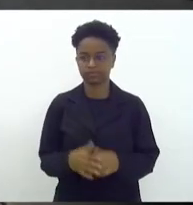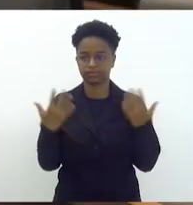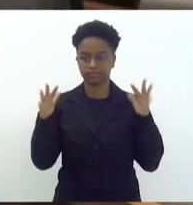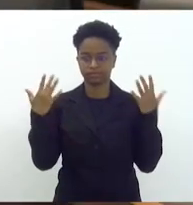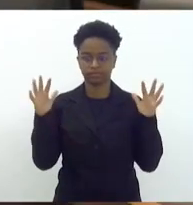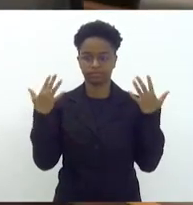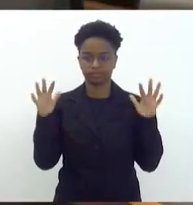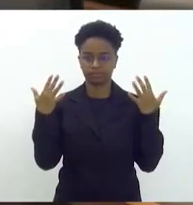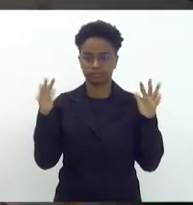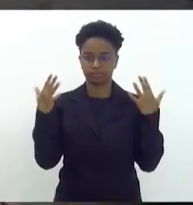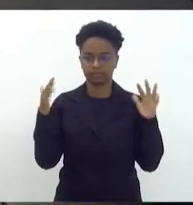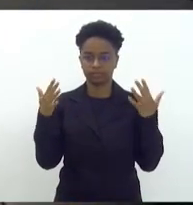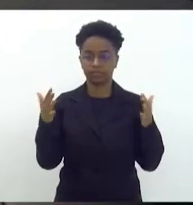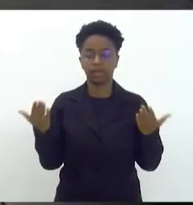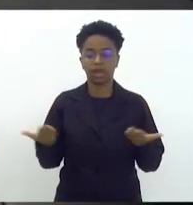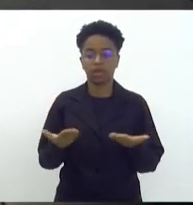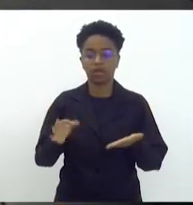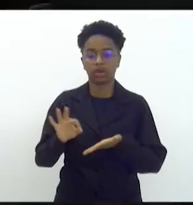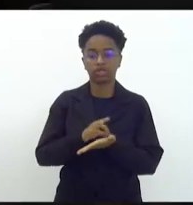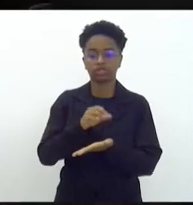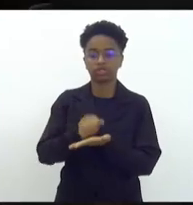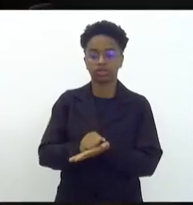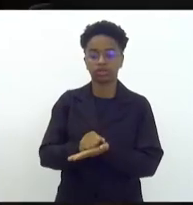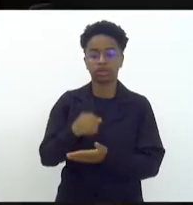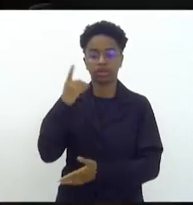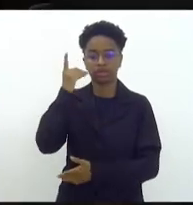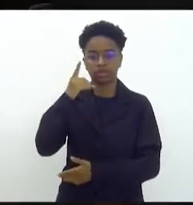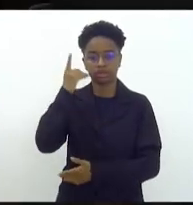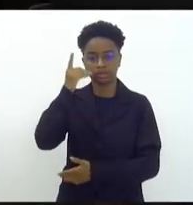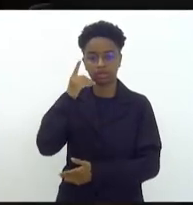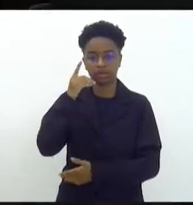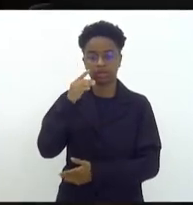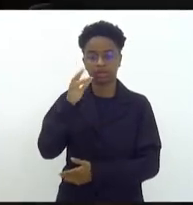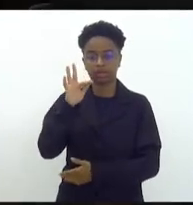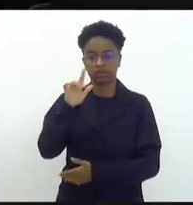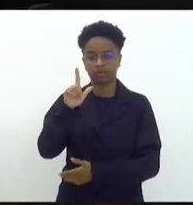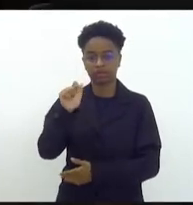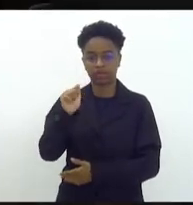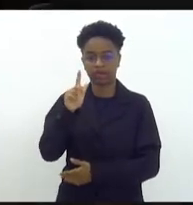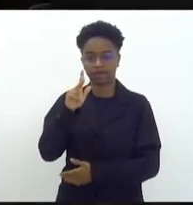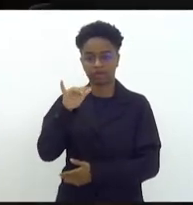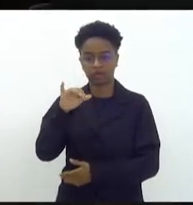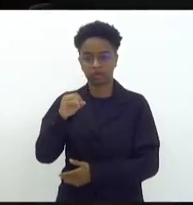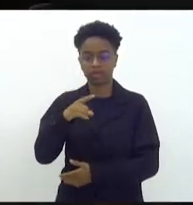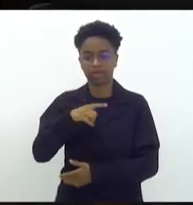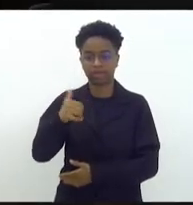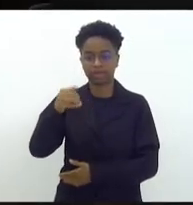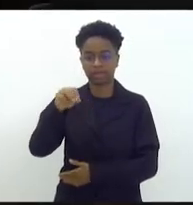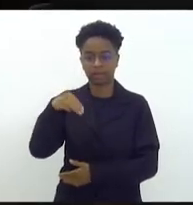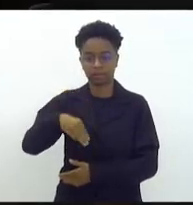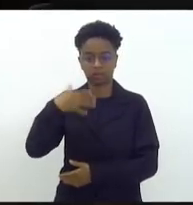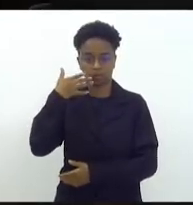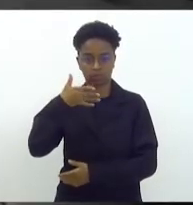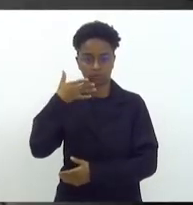próximo orador escrito é o nobre deputado Flávio Sarapim que dispõe de 10 minutos